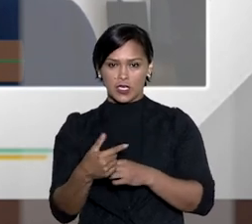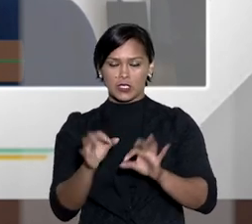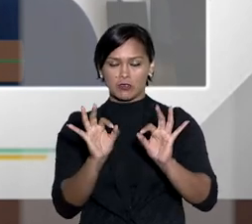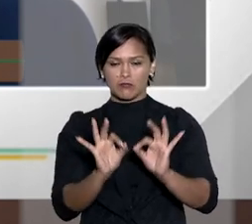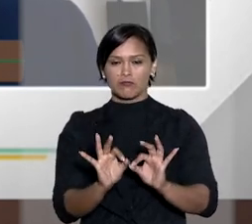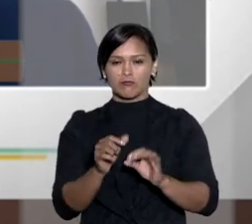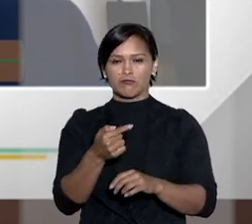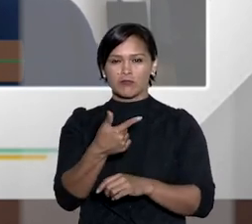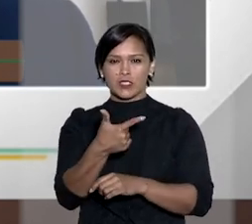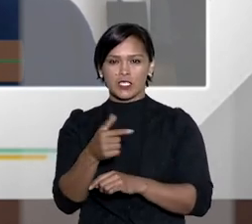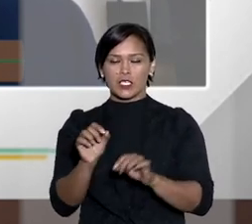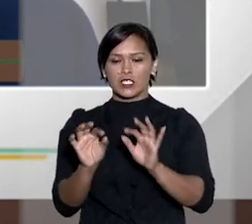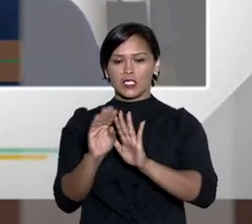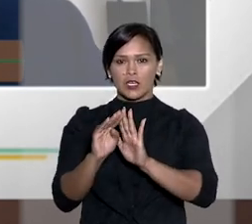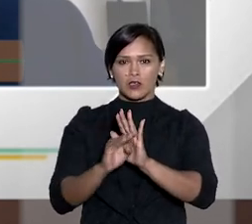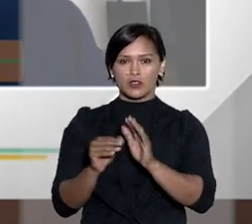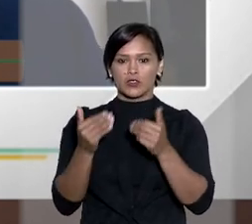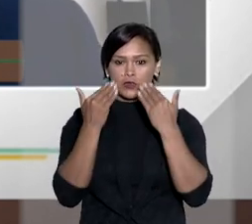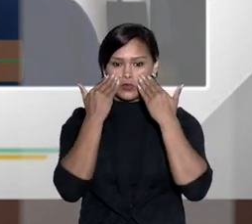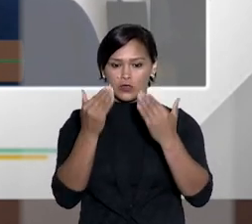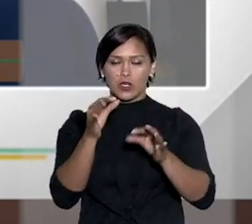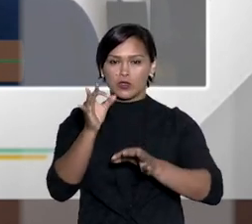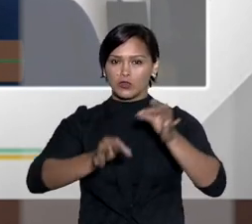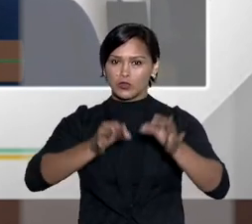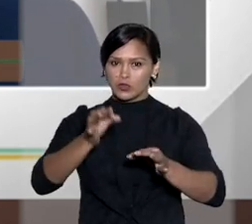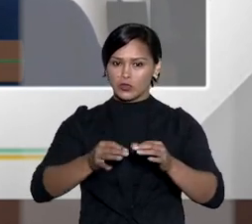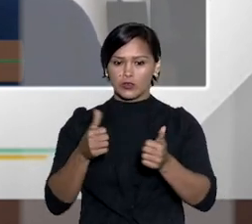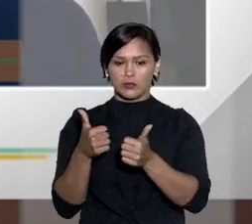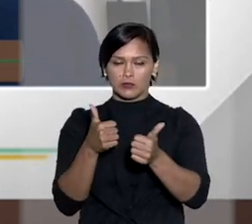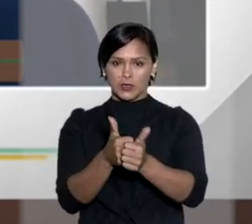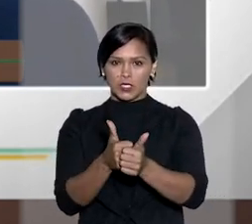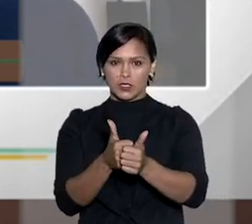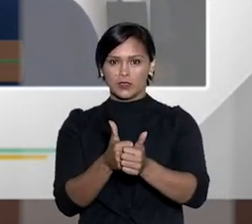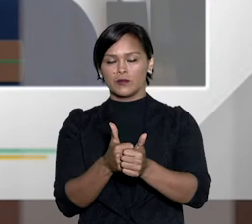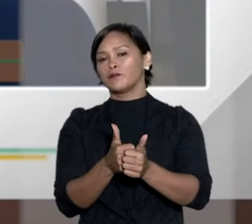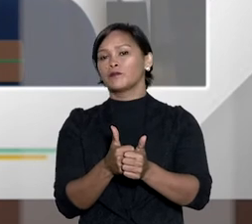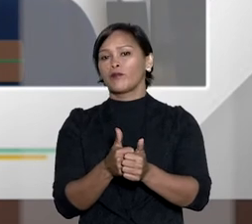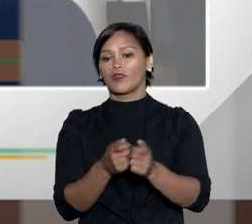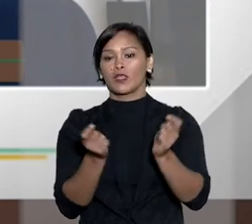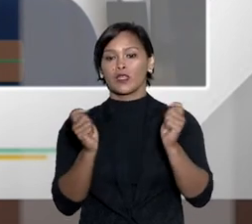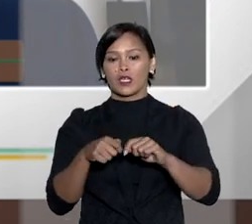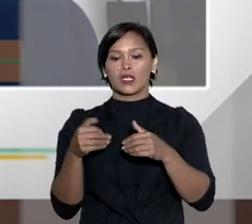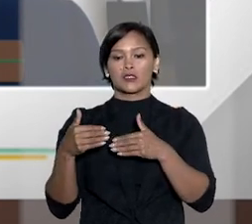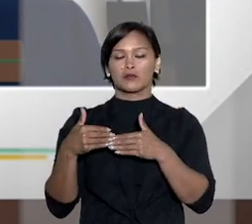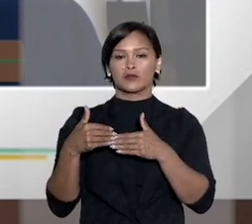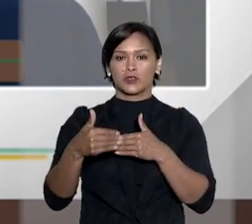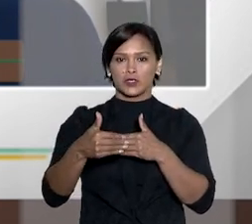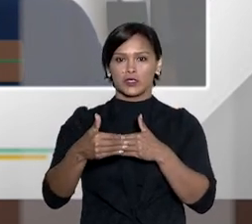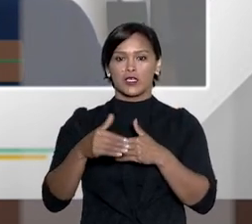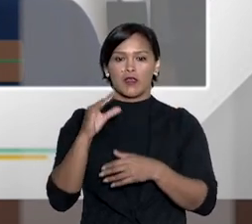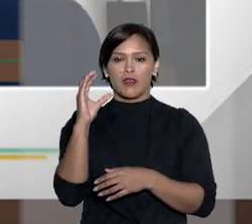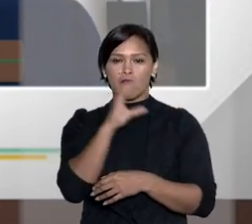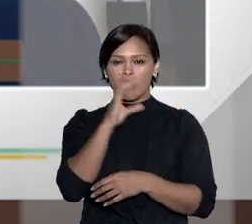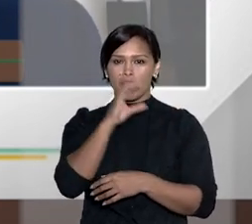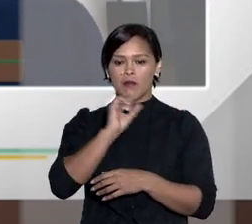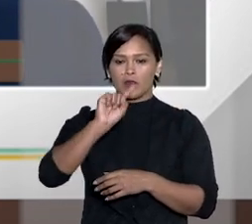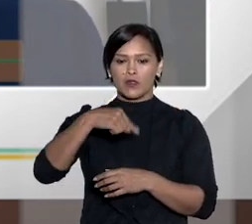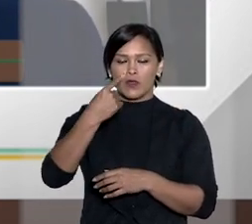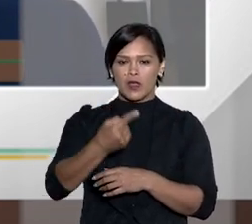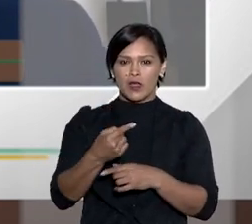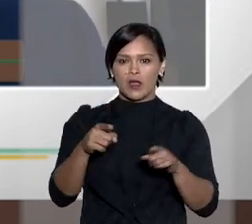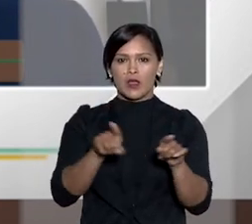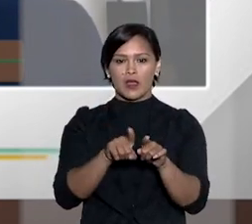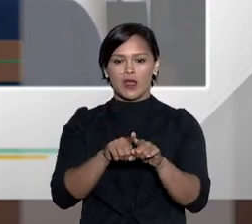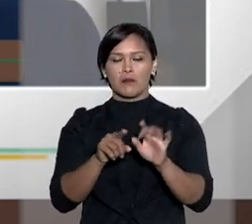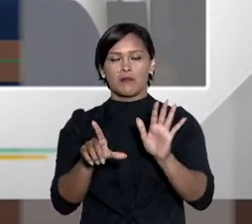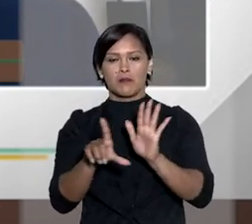dias e o artigo 27 estabelece que a audiência de instrução e julgamento ela se